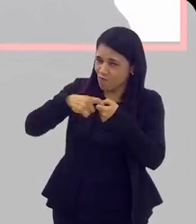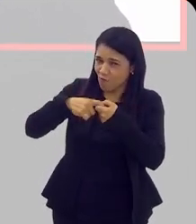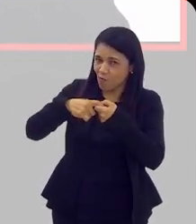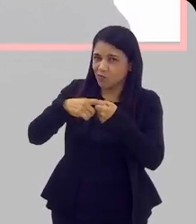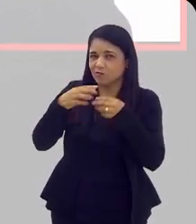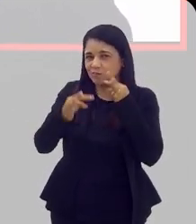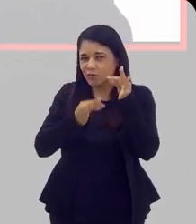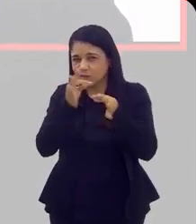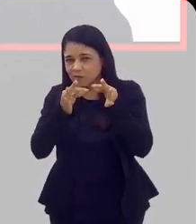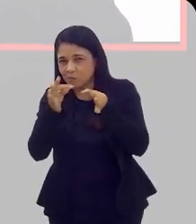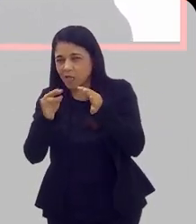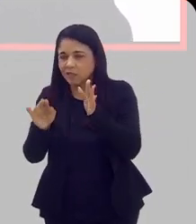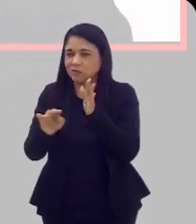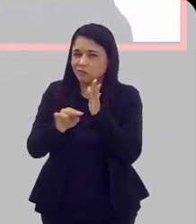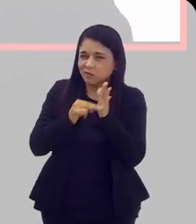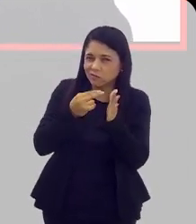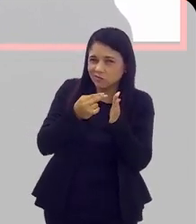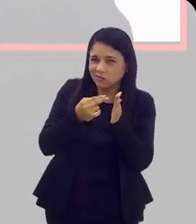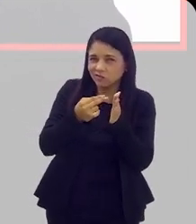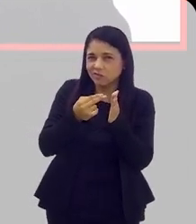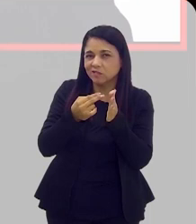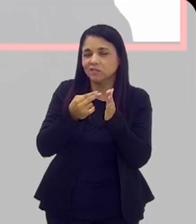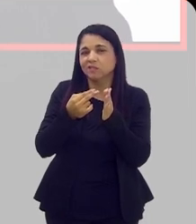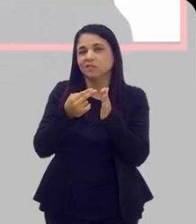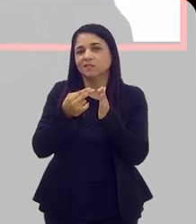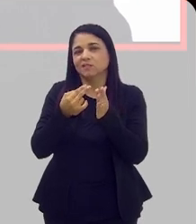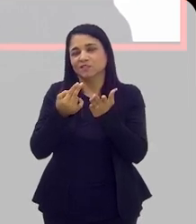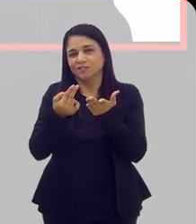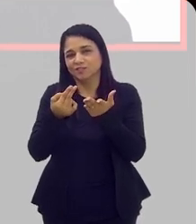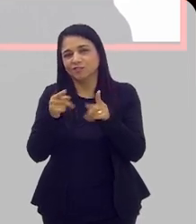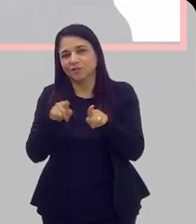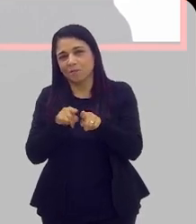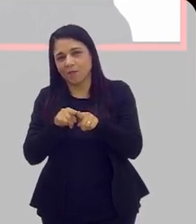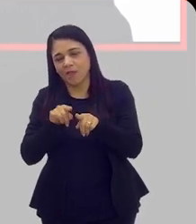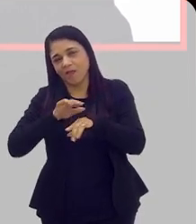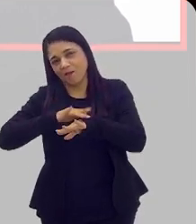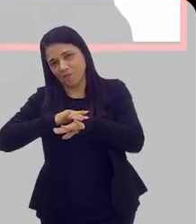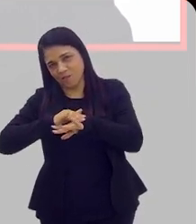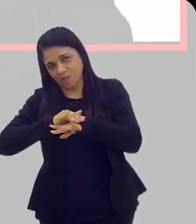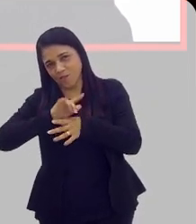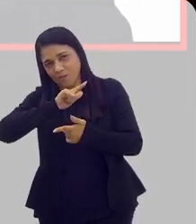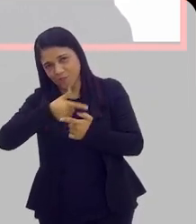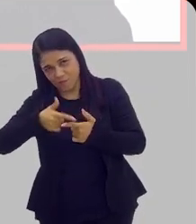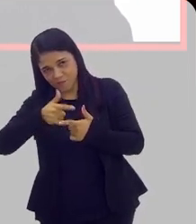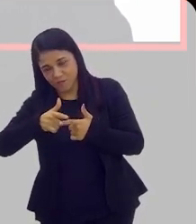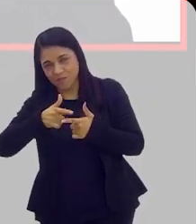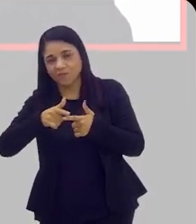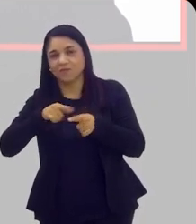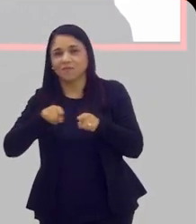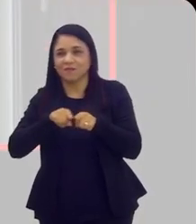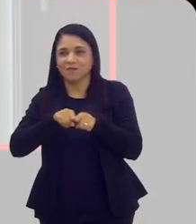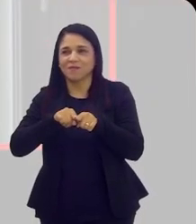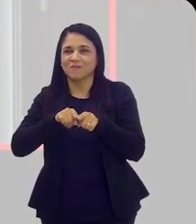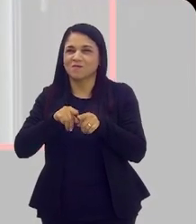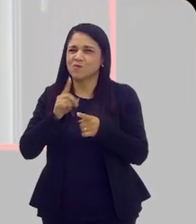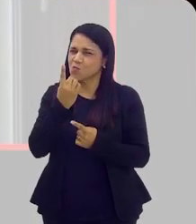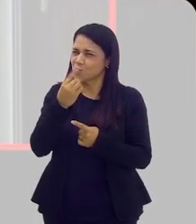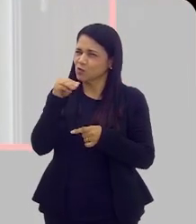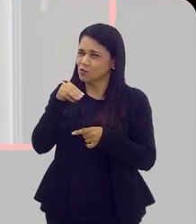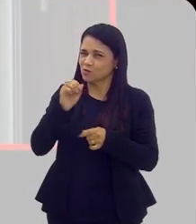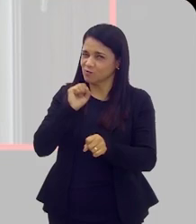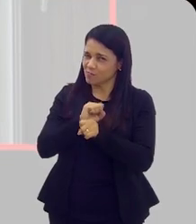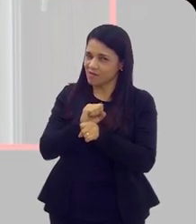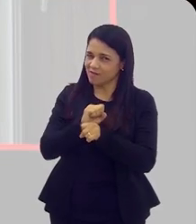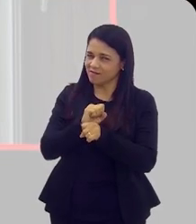falando também sobre o tratamento, a cirurgia e as polêmicas também em torno da doença no próximo bloco. É só um